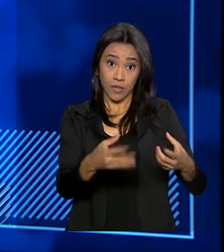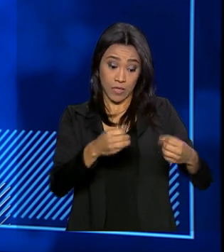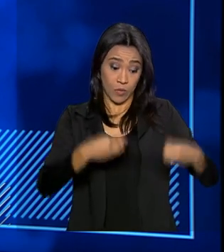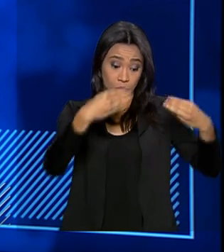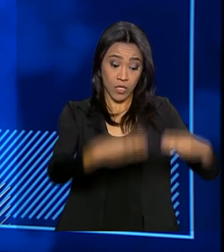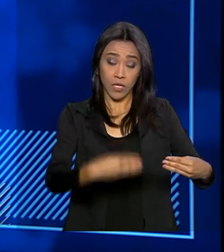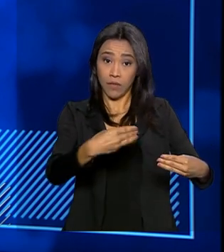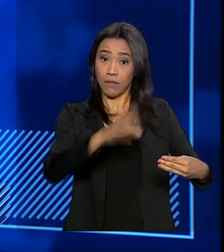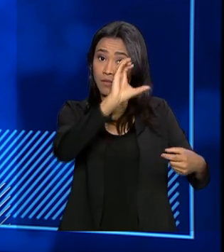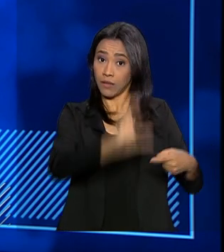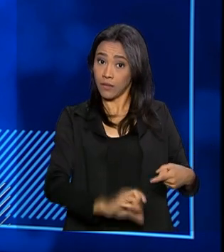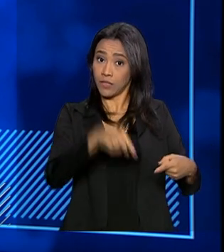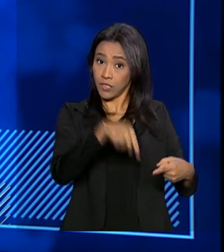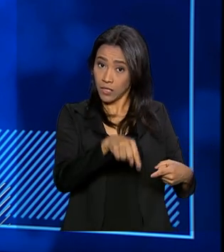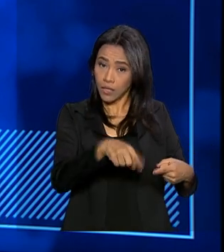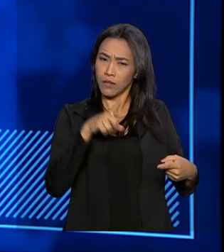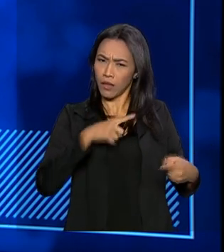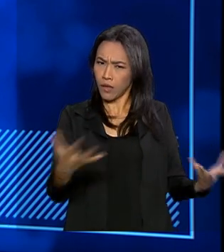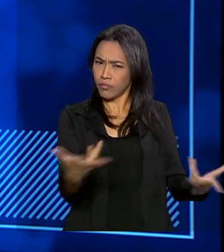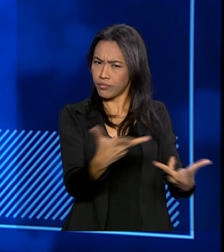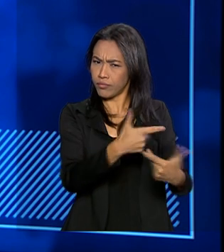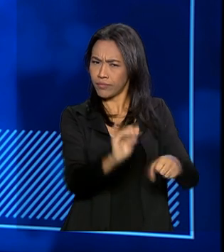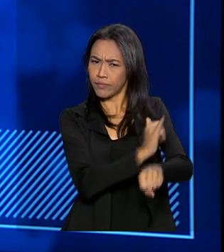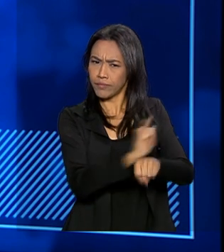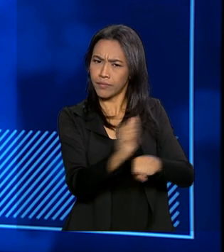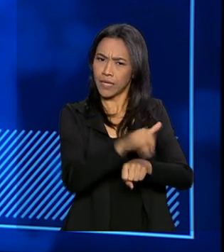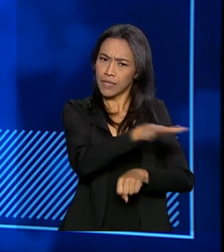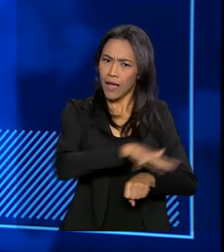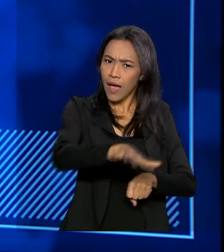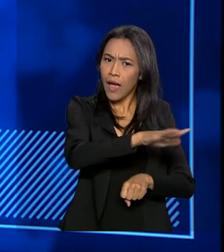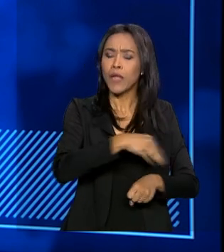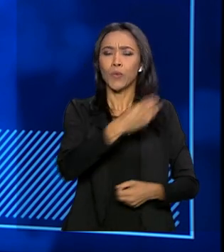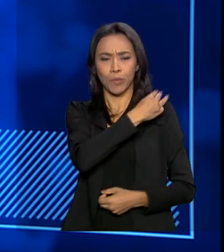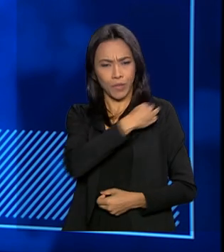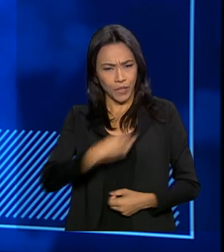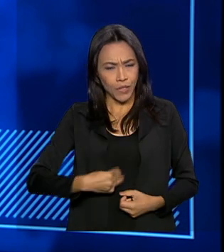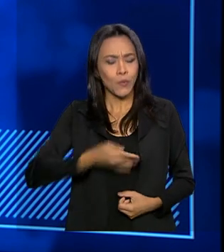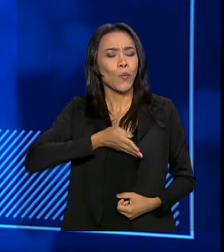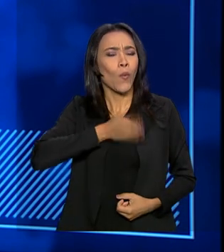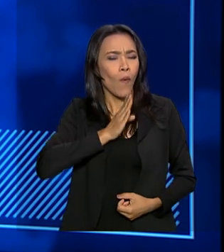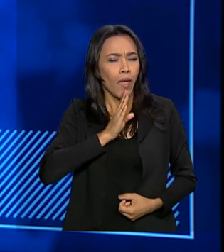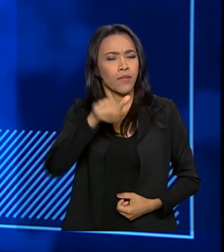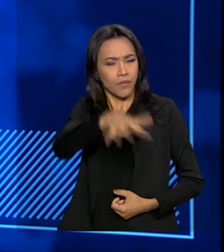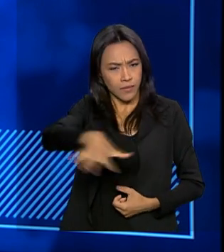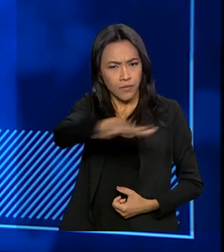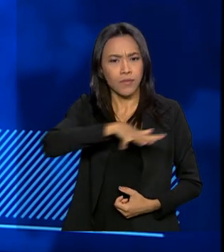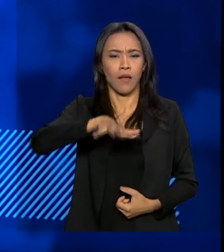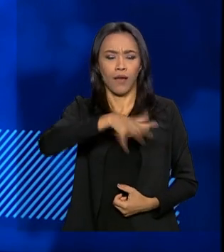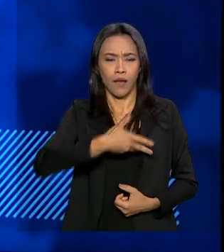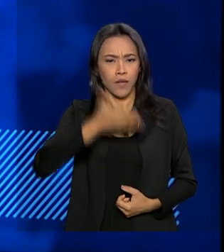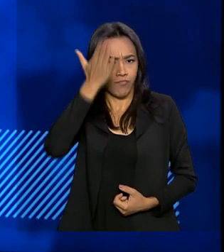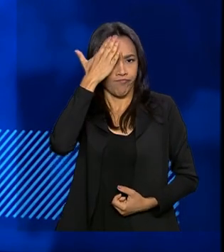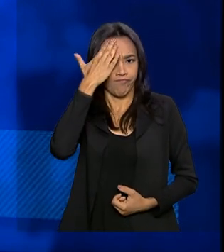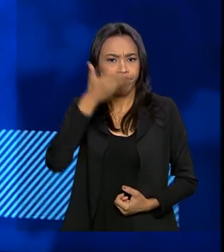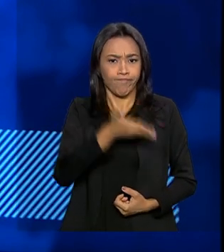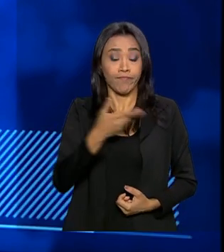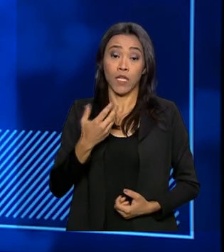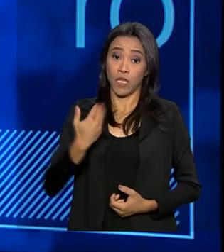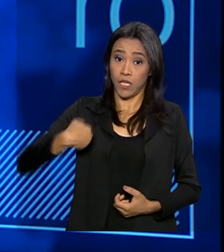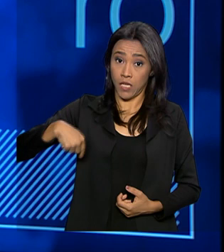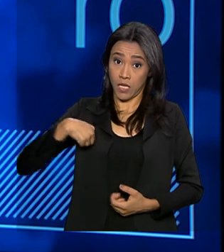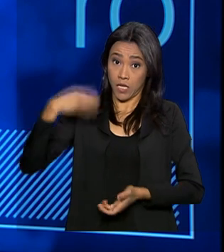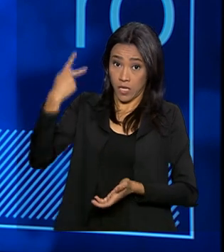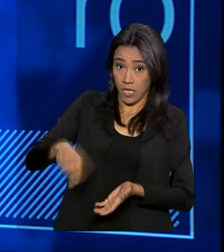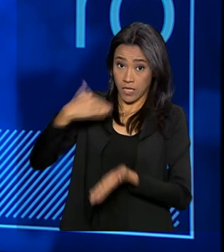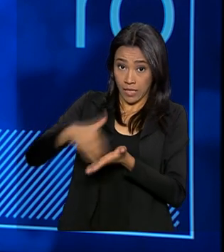Cidadania, que já tem expertise nessa área. O ministro Osmar Terra já conhece, já trabalhou muito nessa área. E o nosso foco